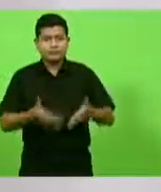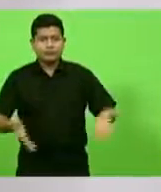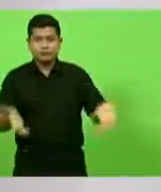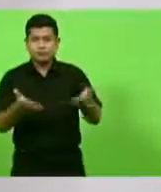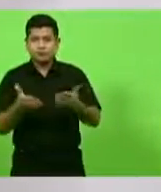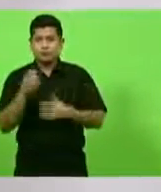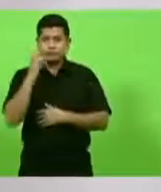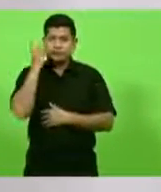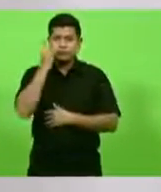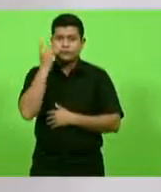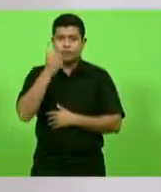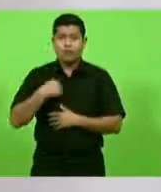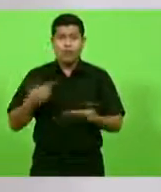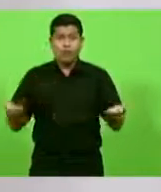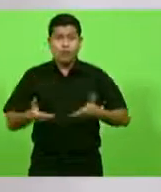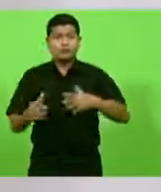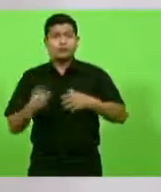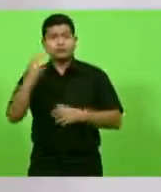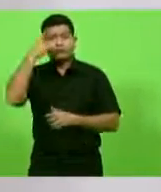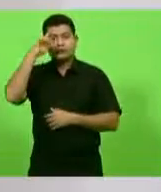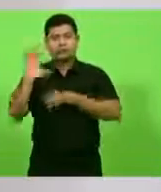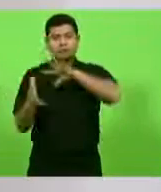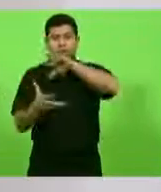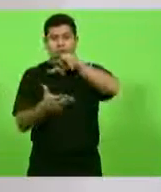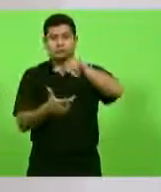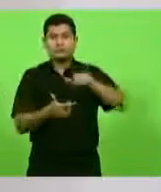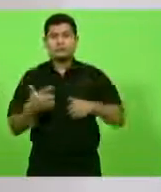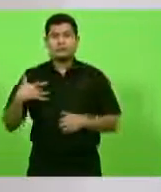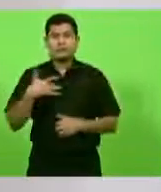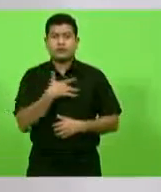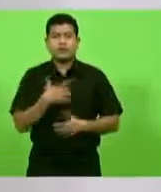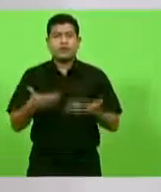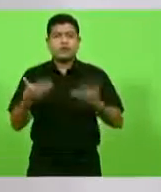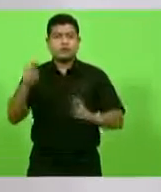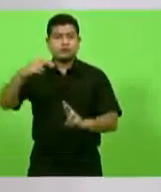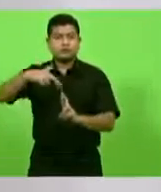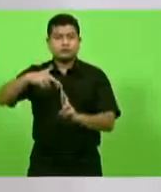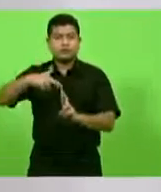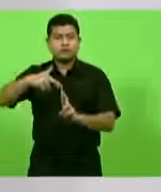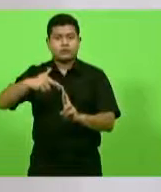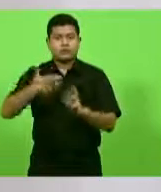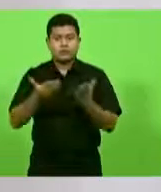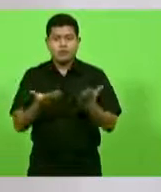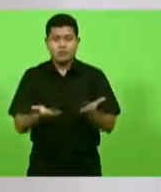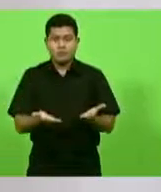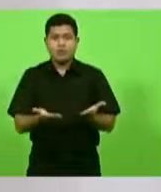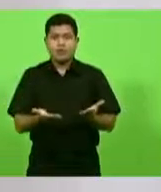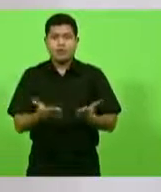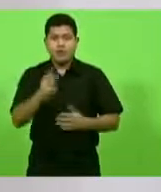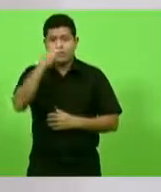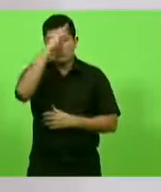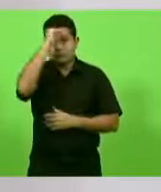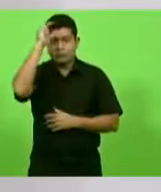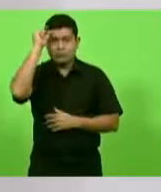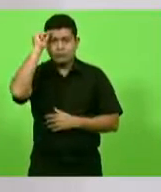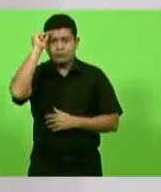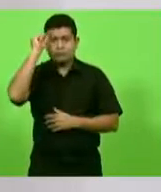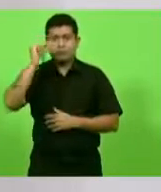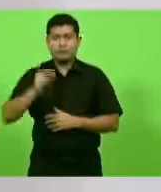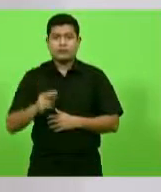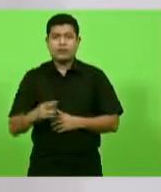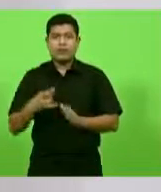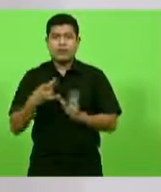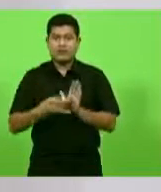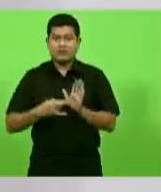da Saúde e eu queria fazer aqui uma referência ao prefeito de Rio Negrinho,